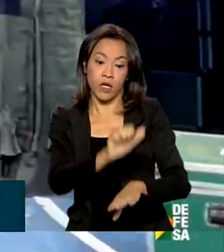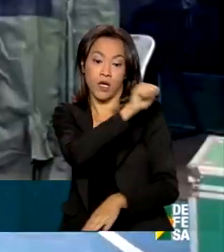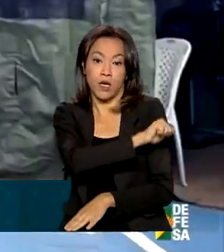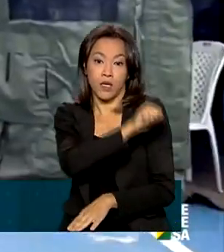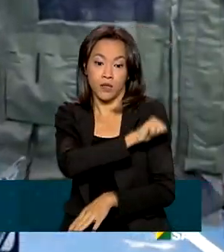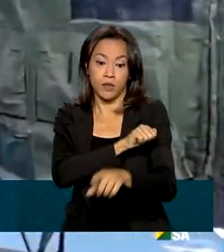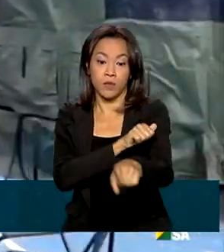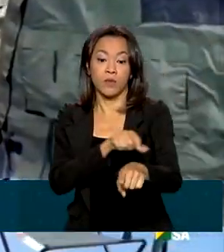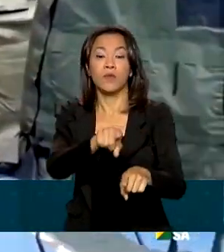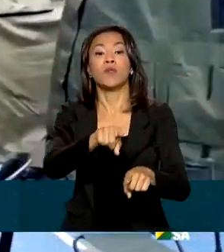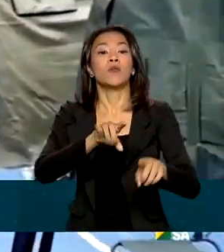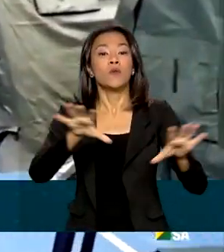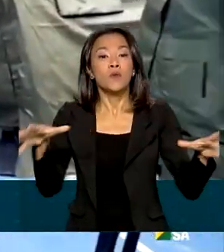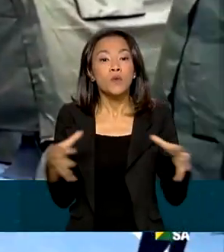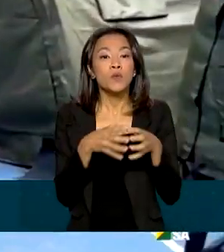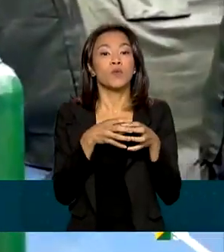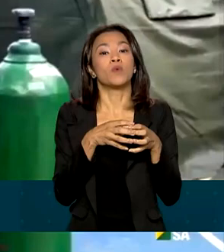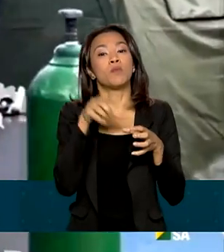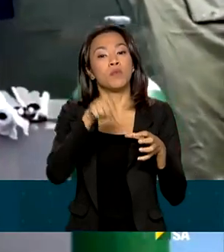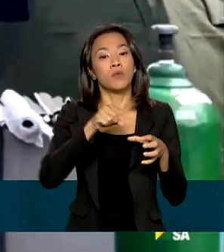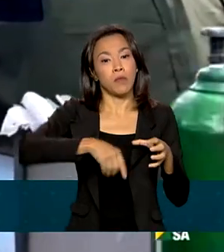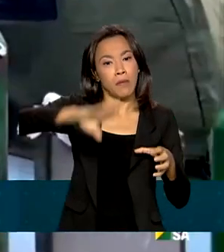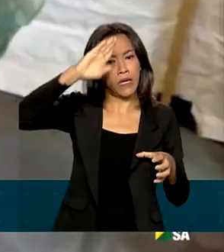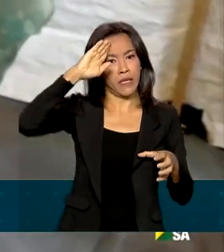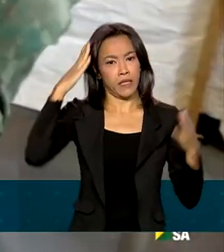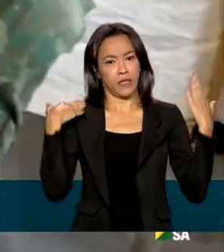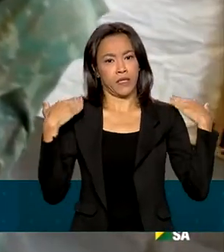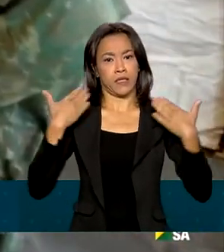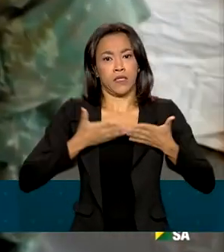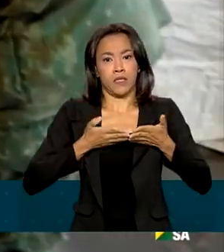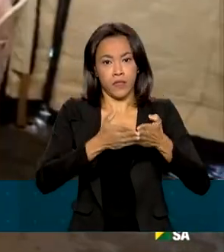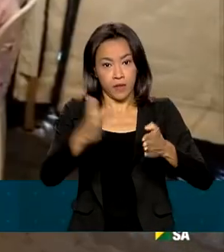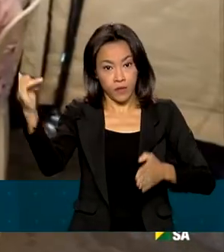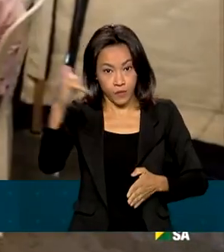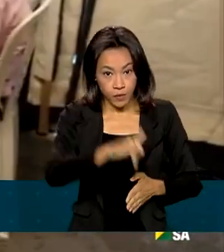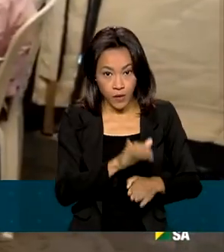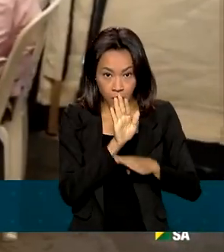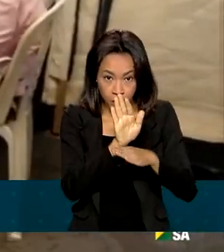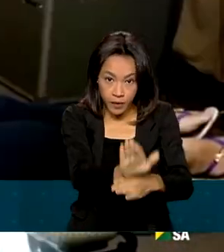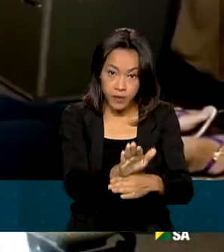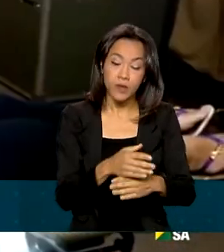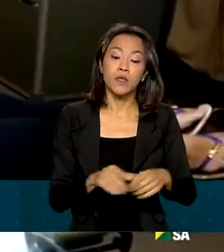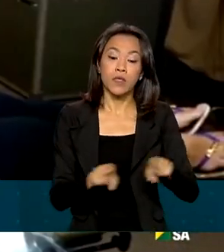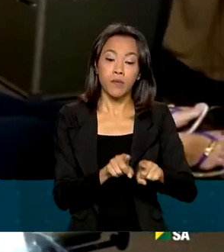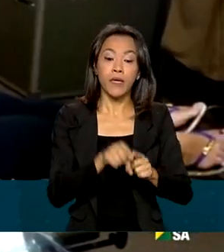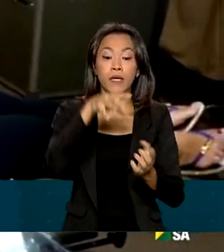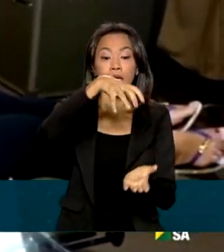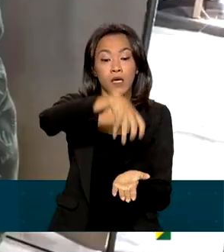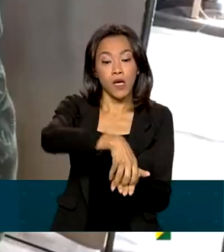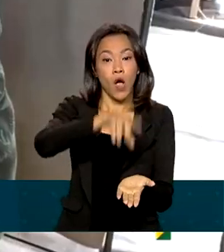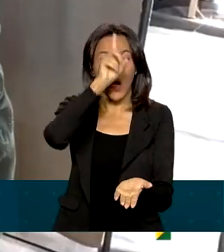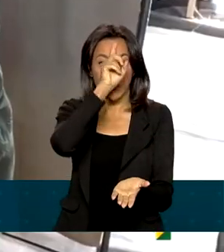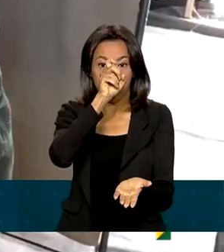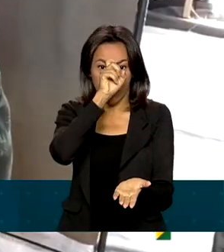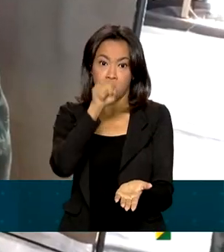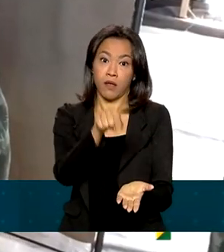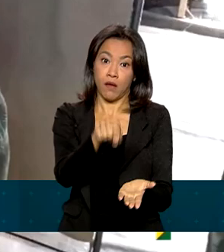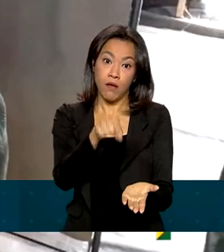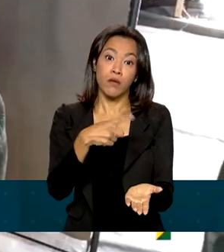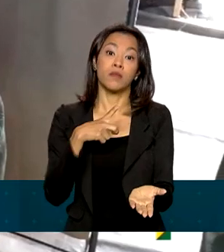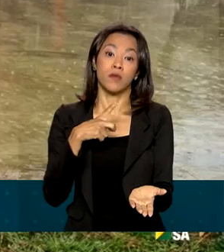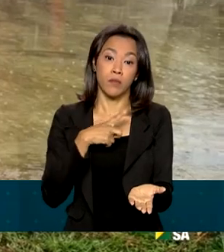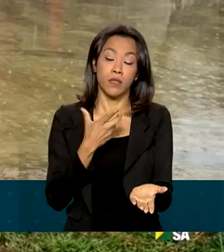Exército e Aeronáutica atuando na região serrana do Rio de Janeiro. O hospital de campanha montado pelos militares continua